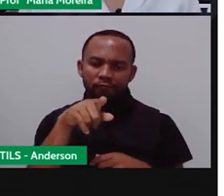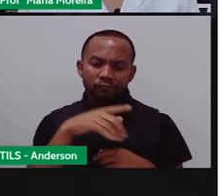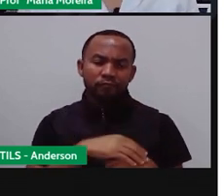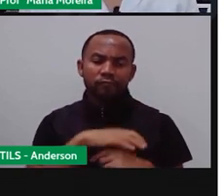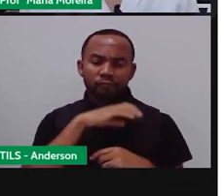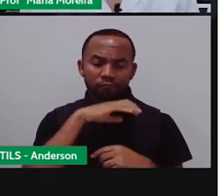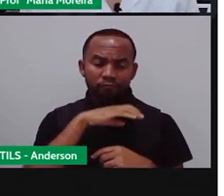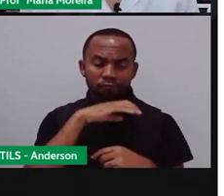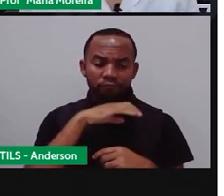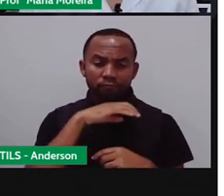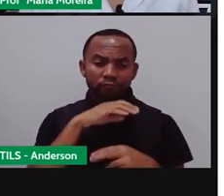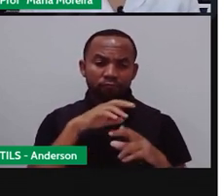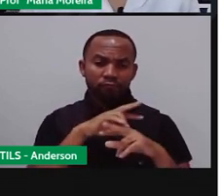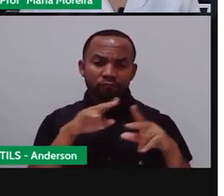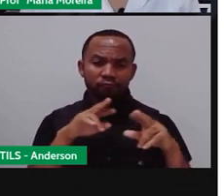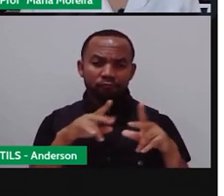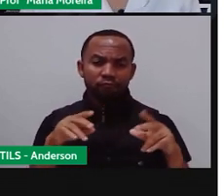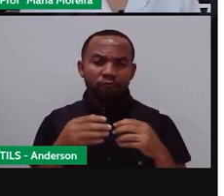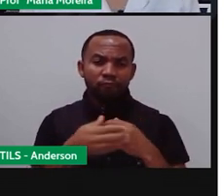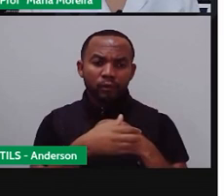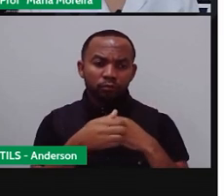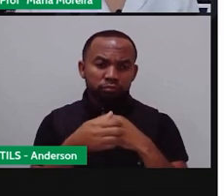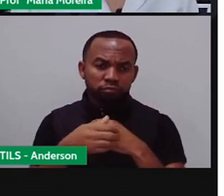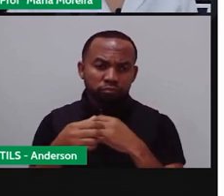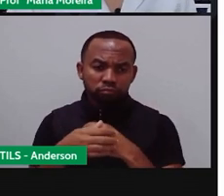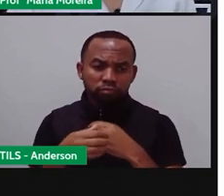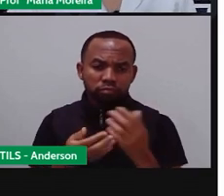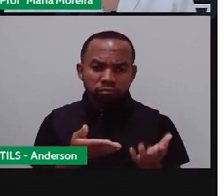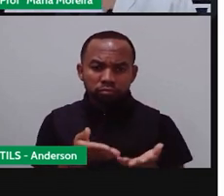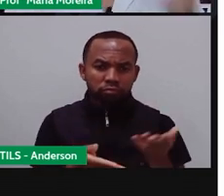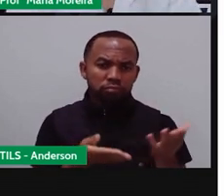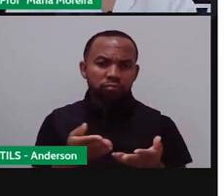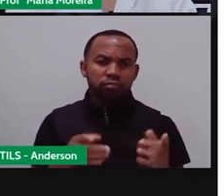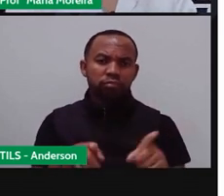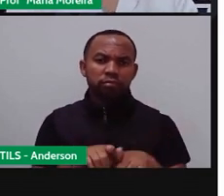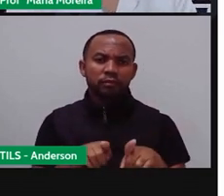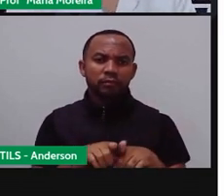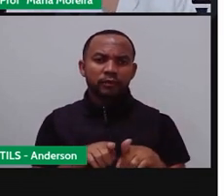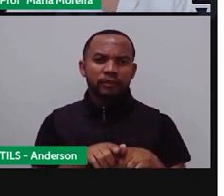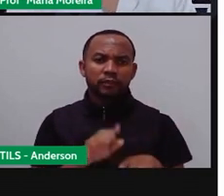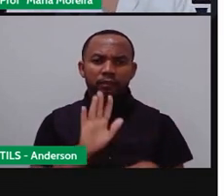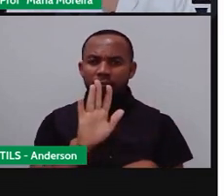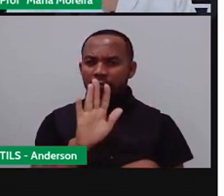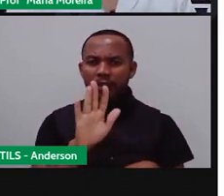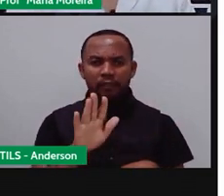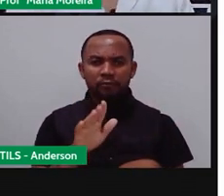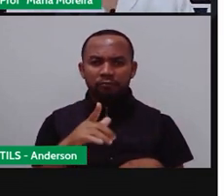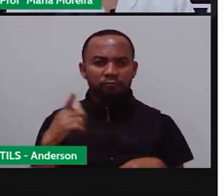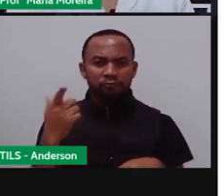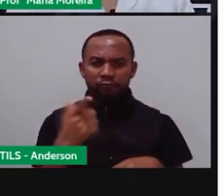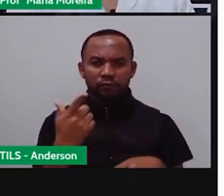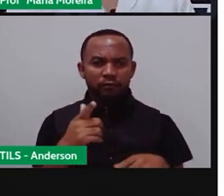animais também que acabaram sendo domesticados com o passar do tempo, mas que não estão aí nessa lista.